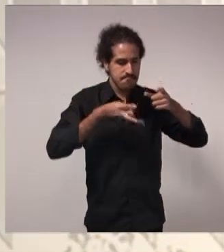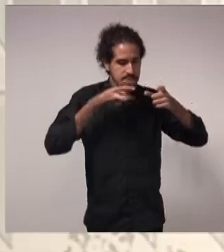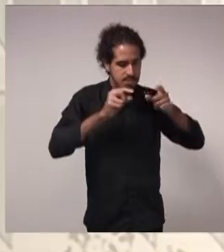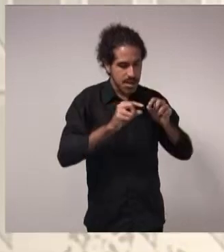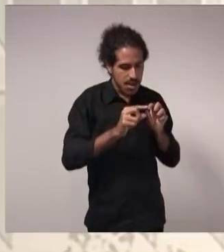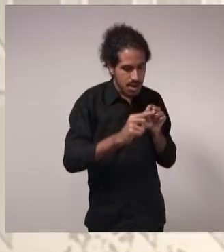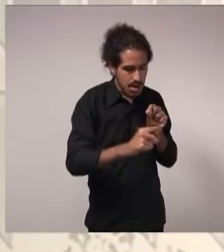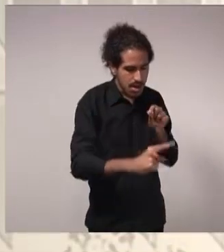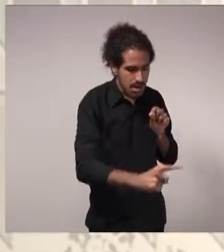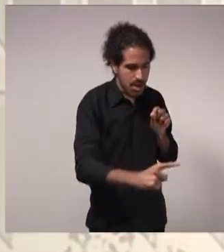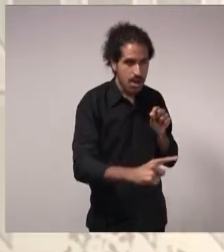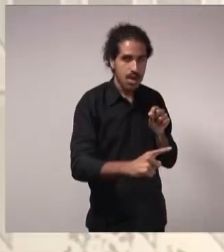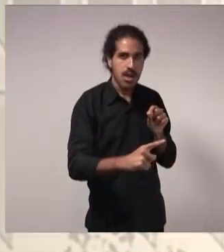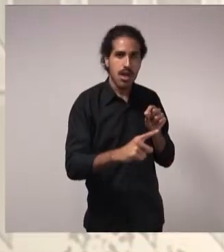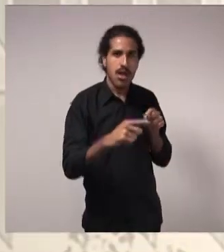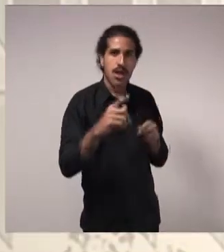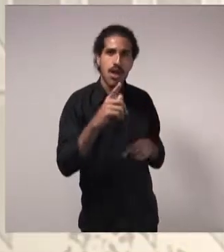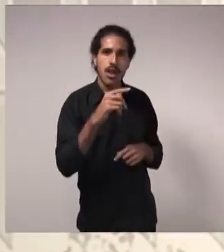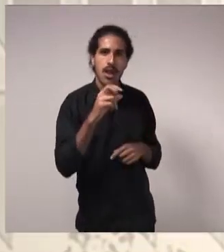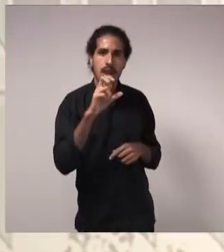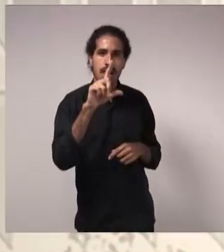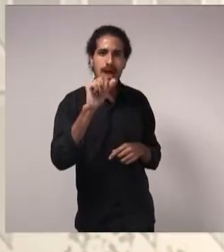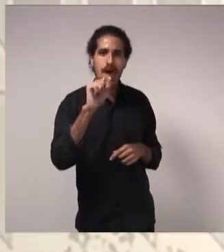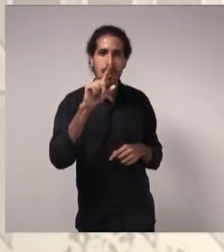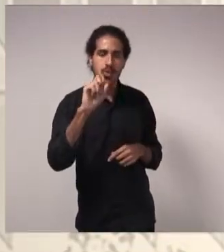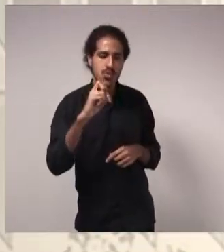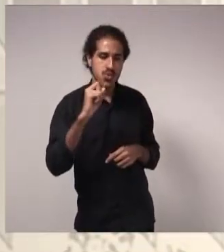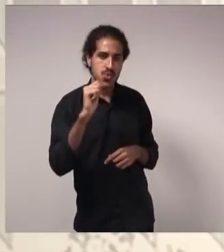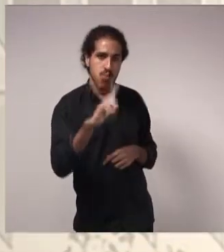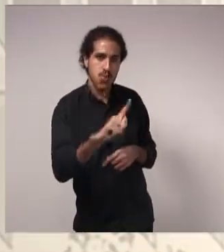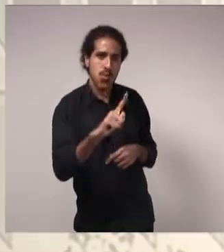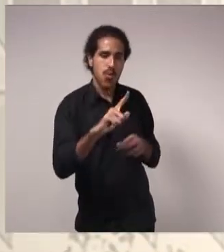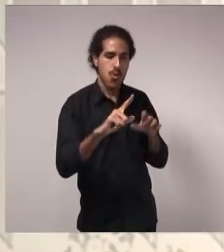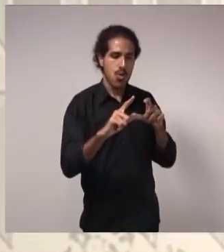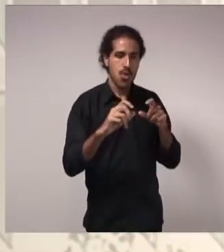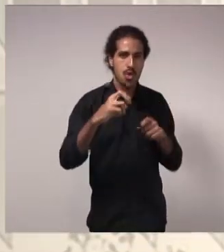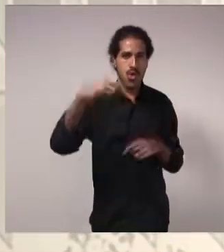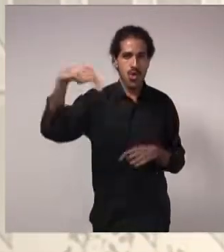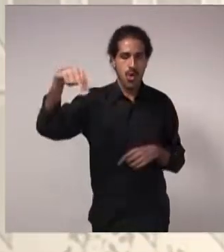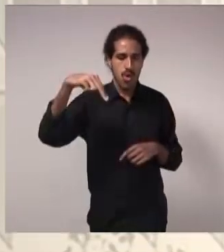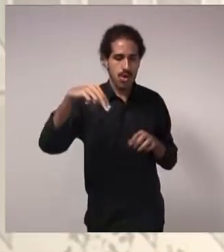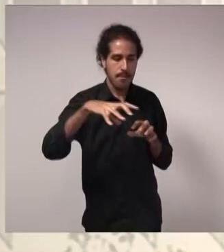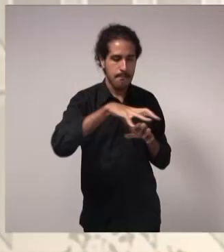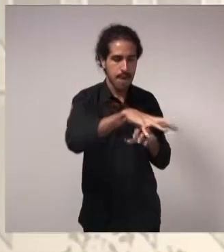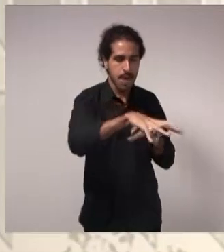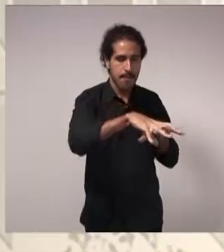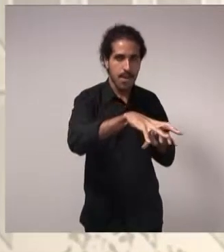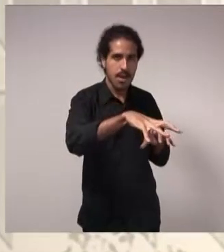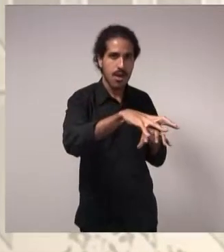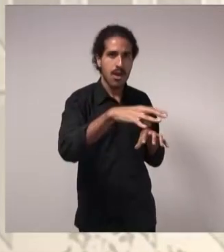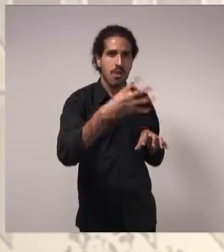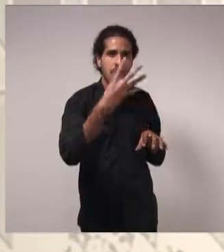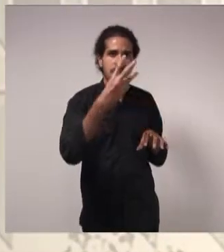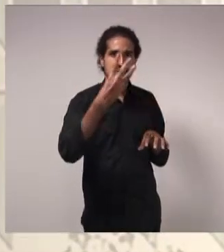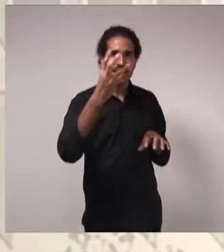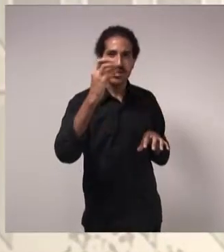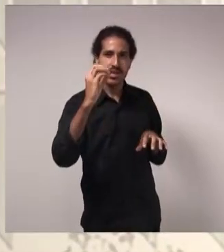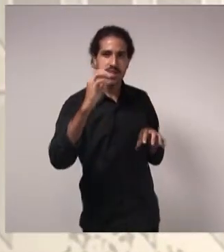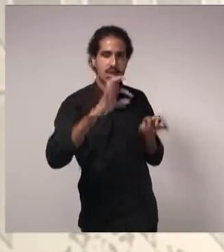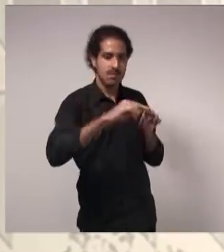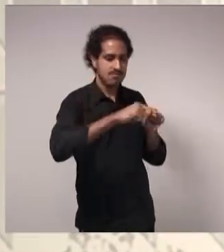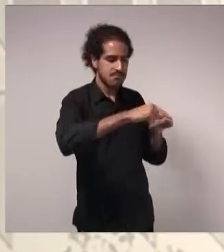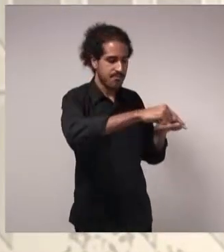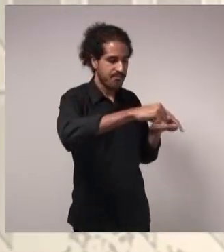Lago Sul e Lago Norte, todas as casas têm uma área construída de aproximadamente 430 metros quadrados, seis